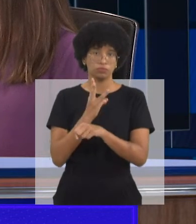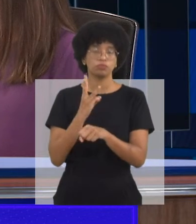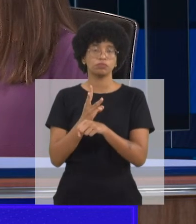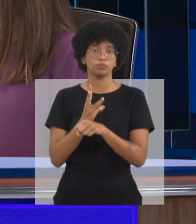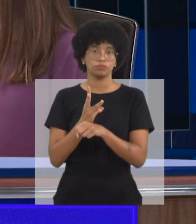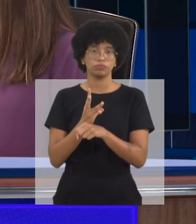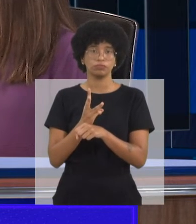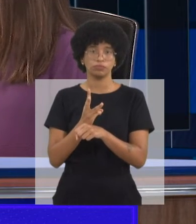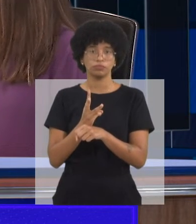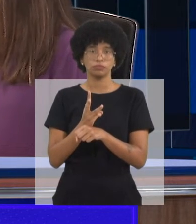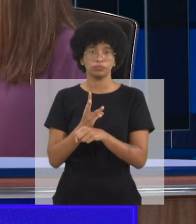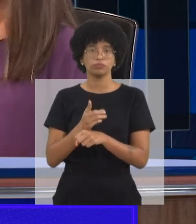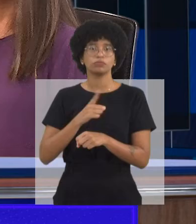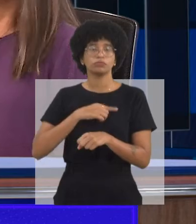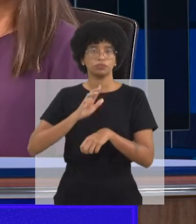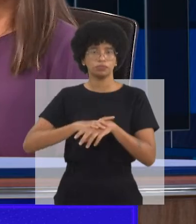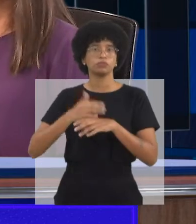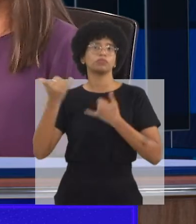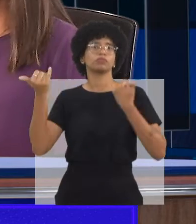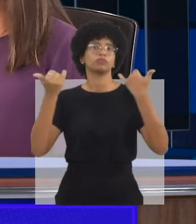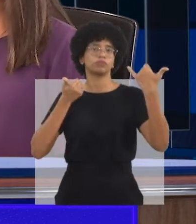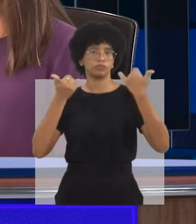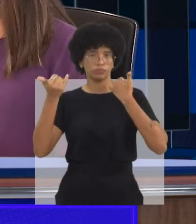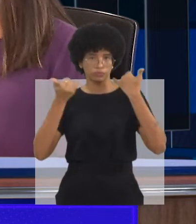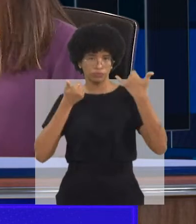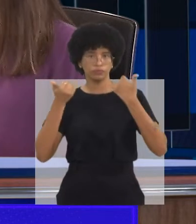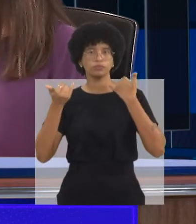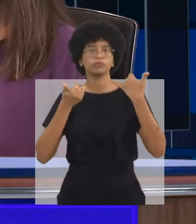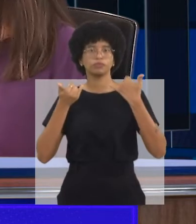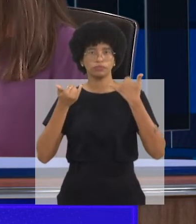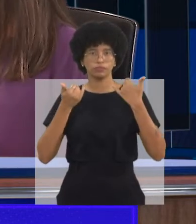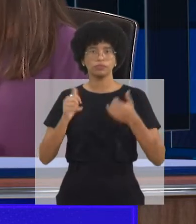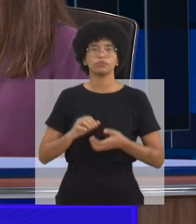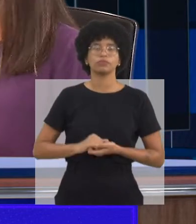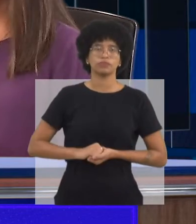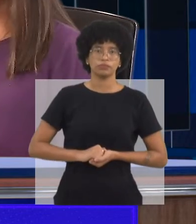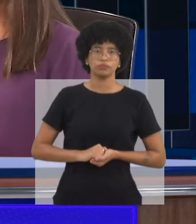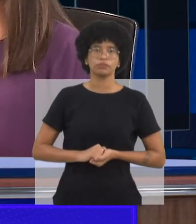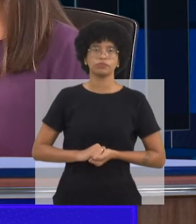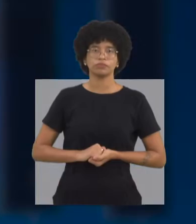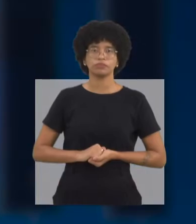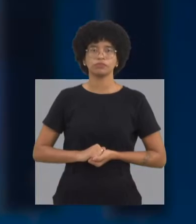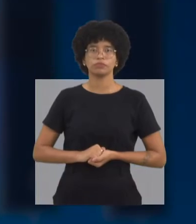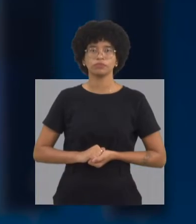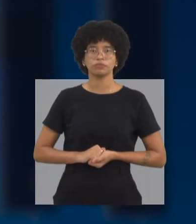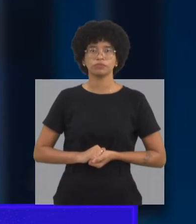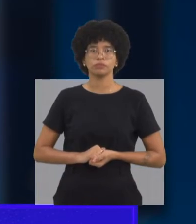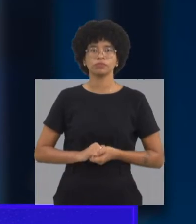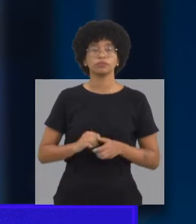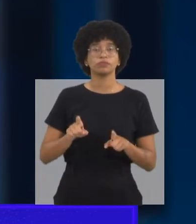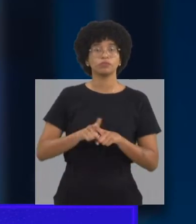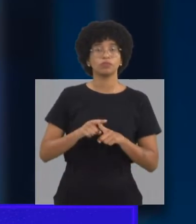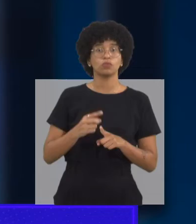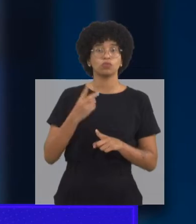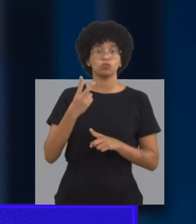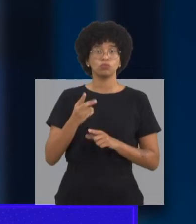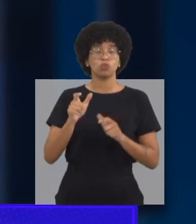funciona, onde funciona, Samara? Pelo telefone que eu informei, 869